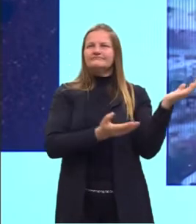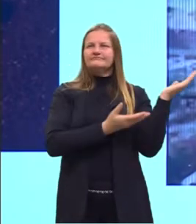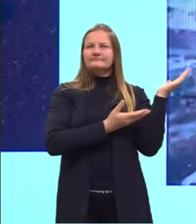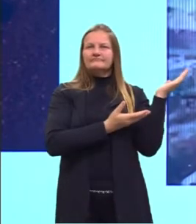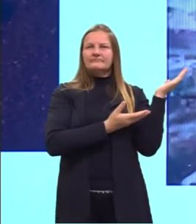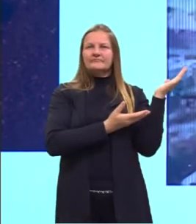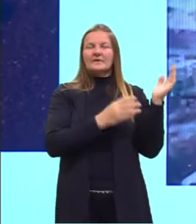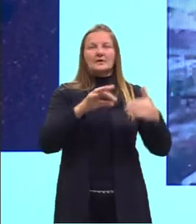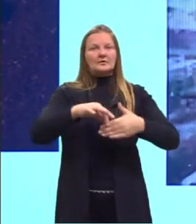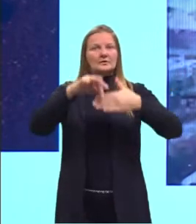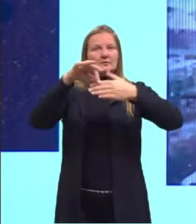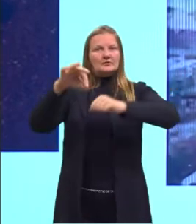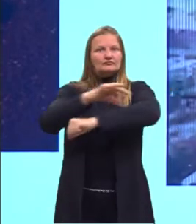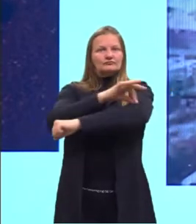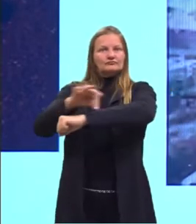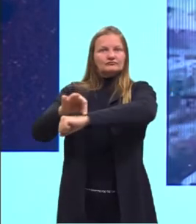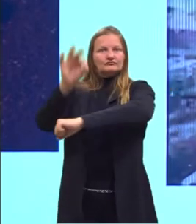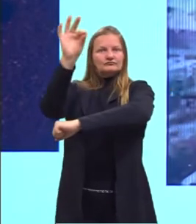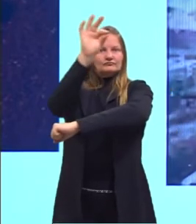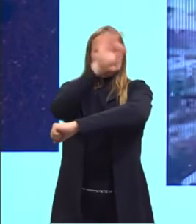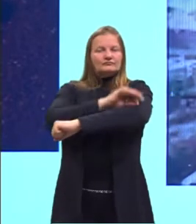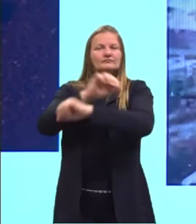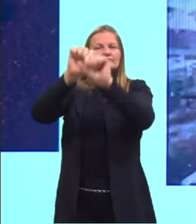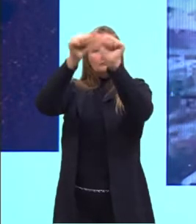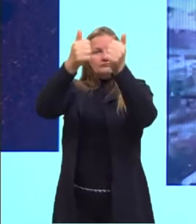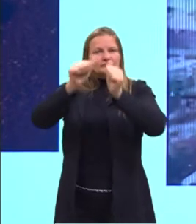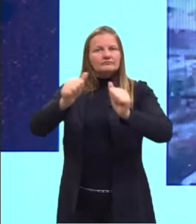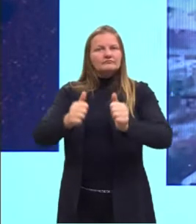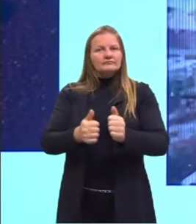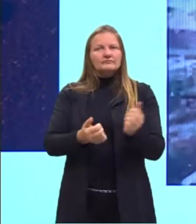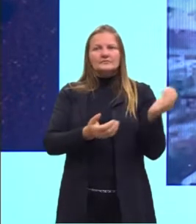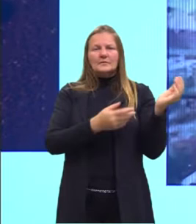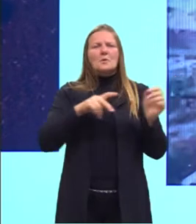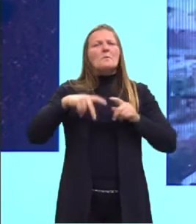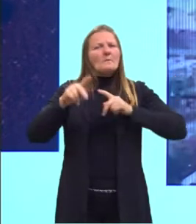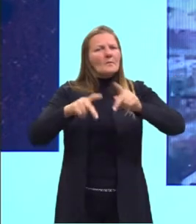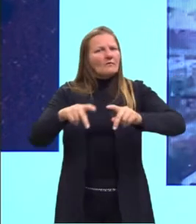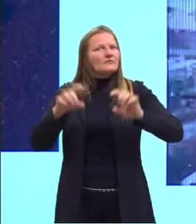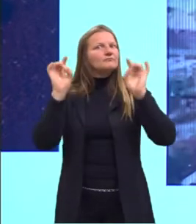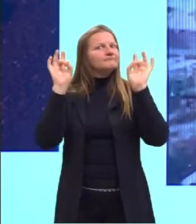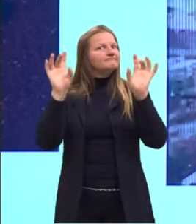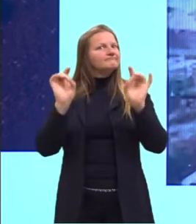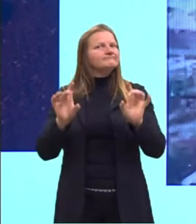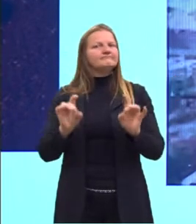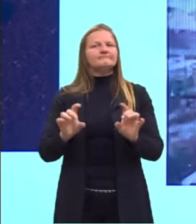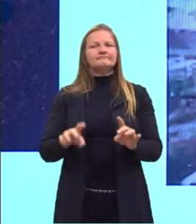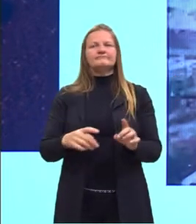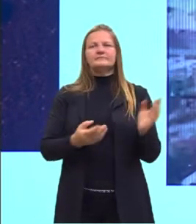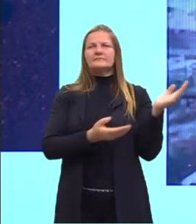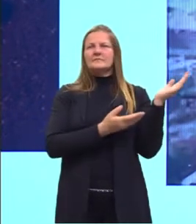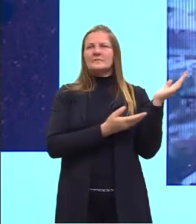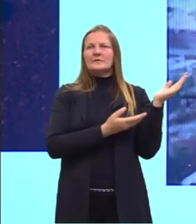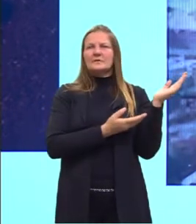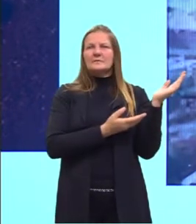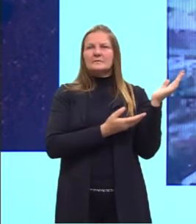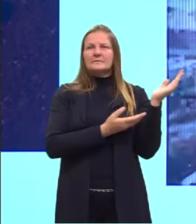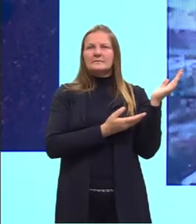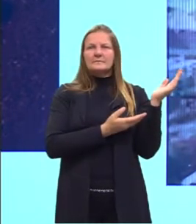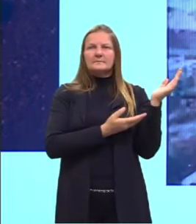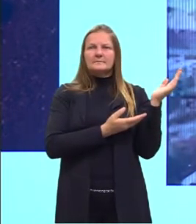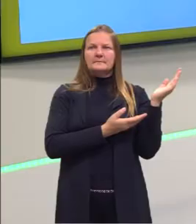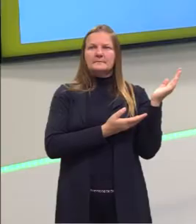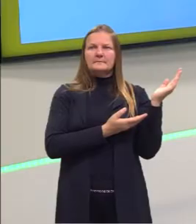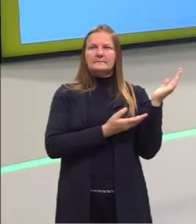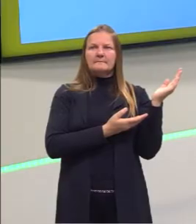Se destaca na arquitetura e na escultura também, essa população, essa civilização, com uma característica de,